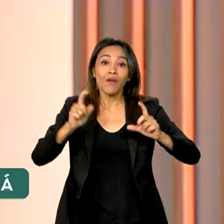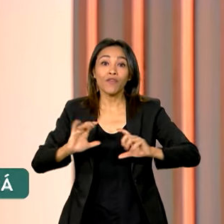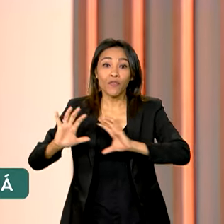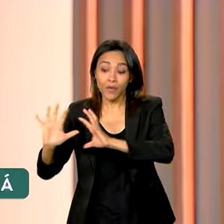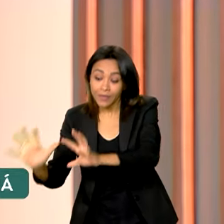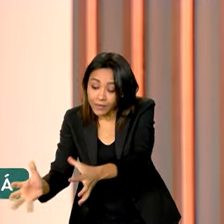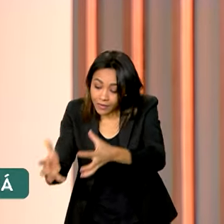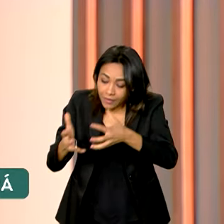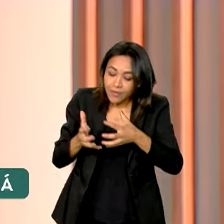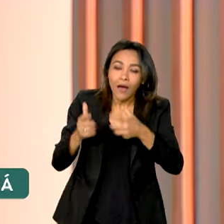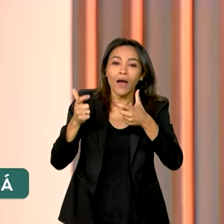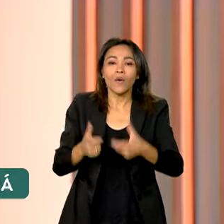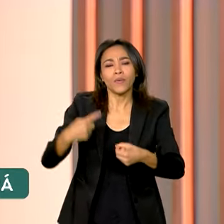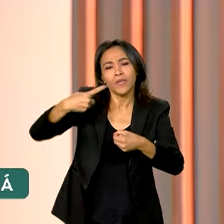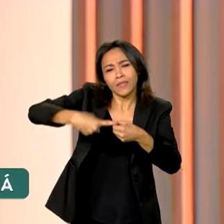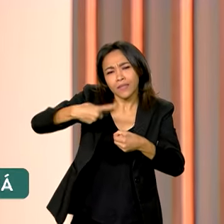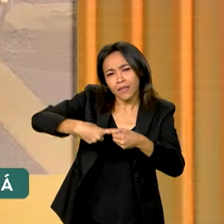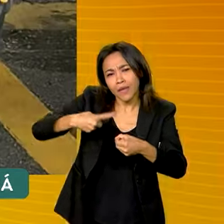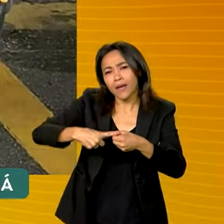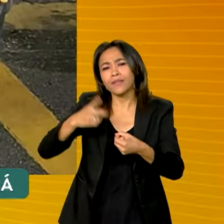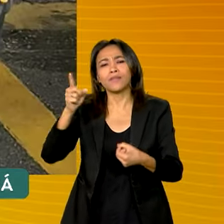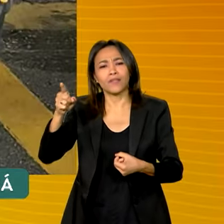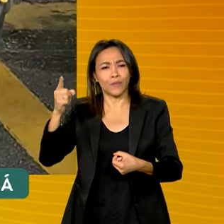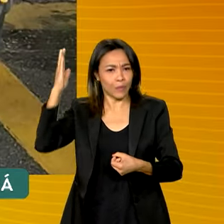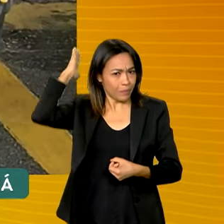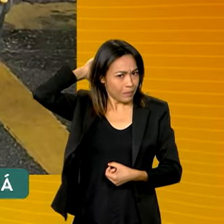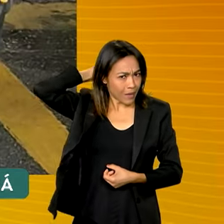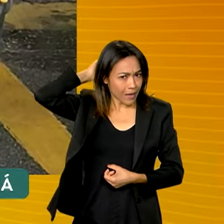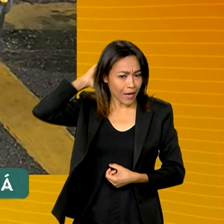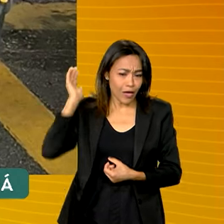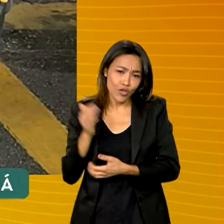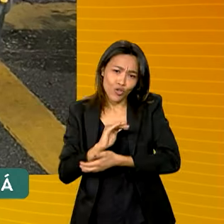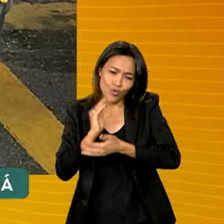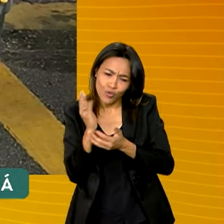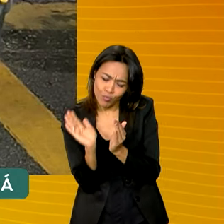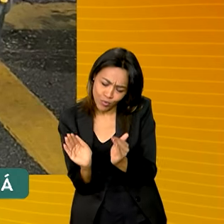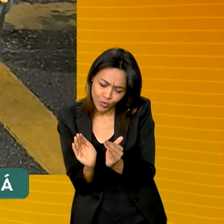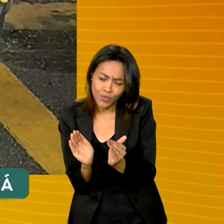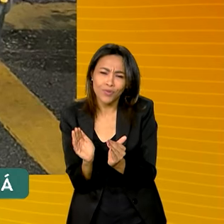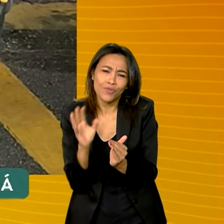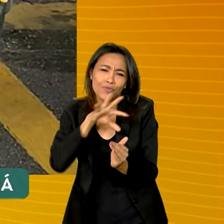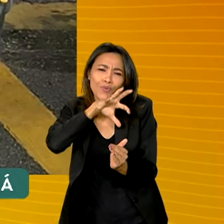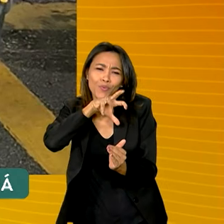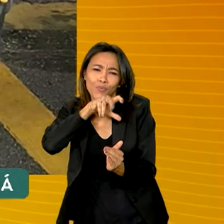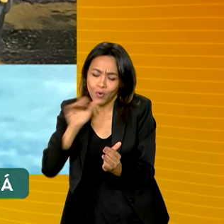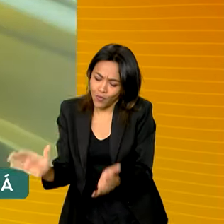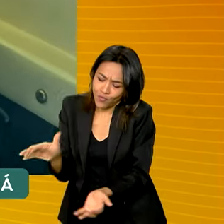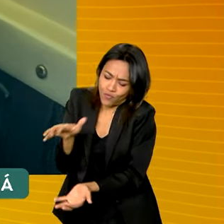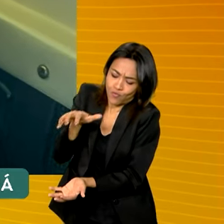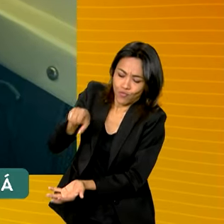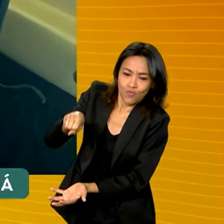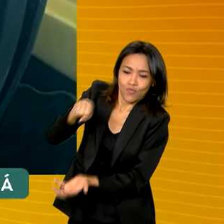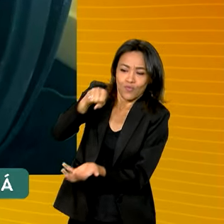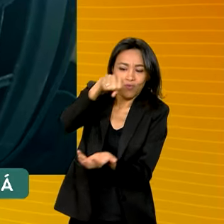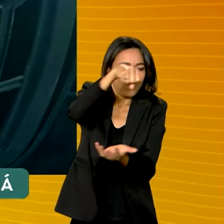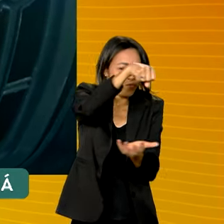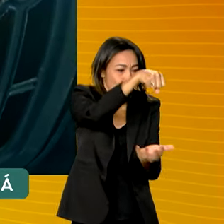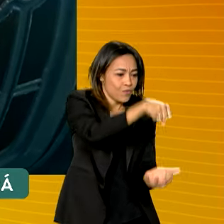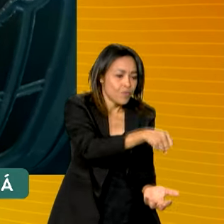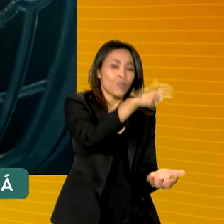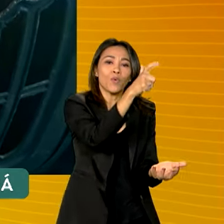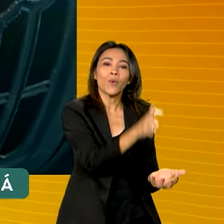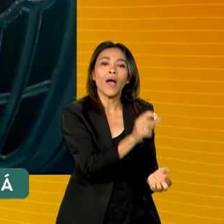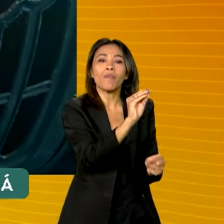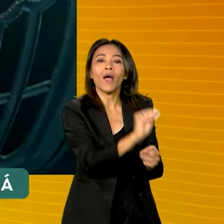Pará, na região portuária da cidade. Os bichinhos foram transportados por via aérea para um centro especializado em animais